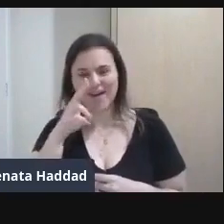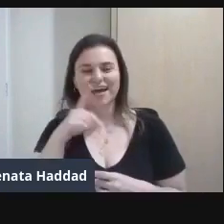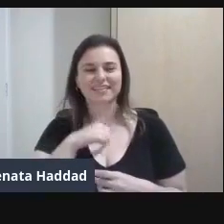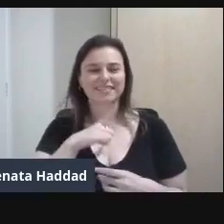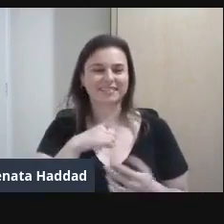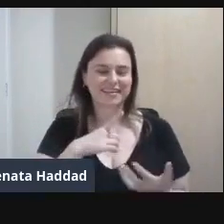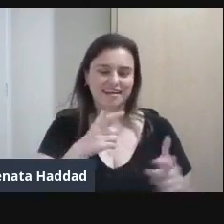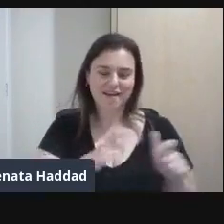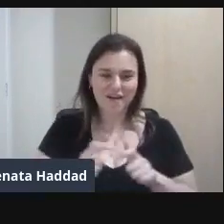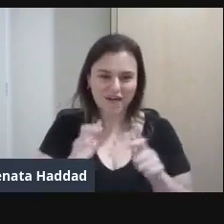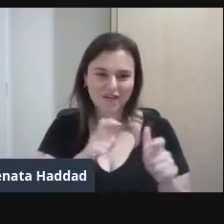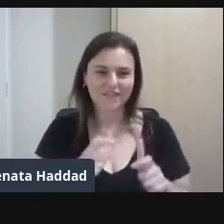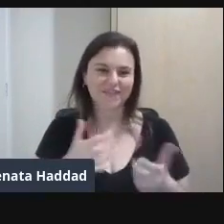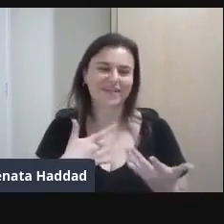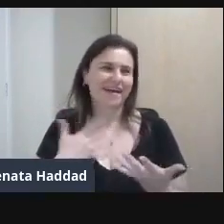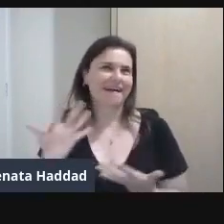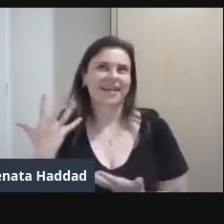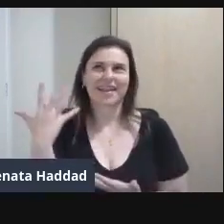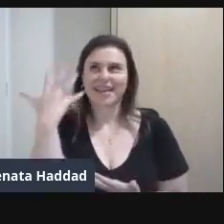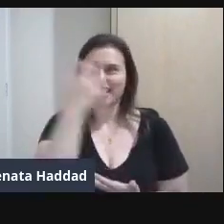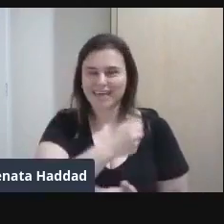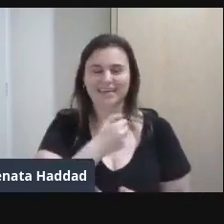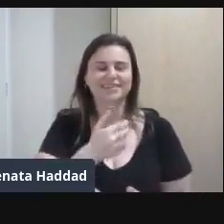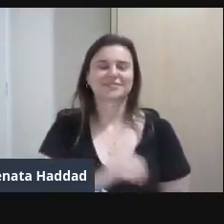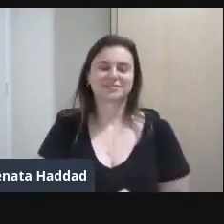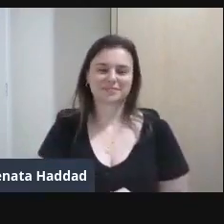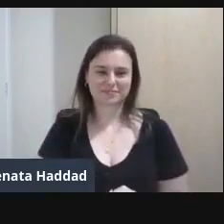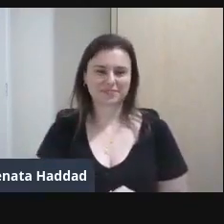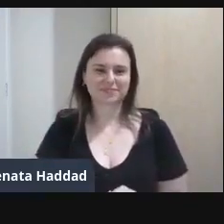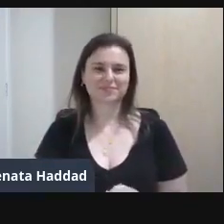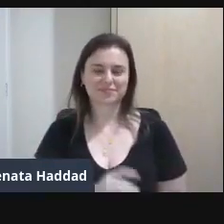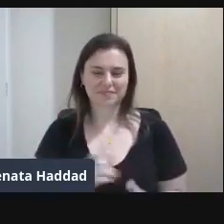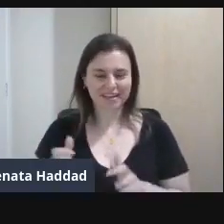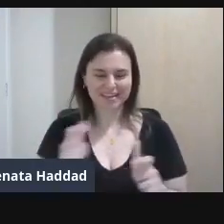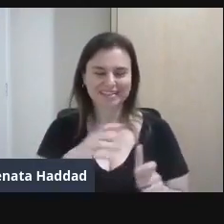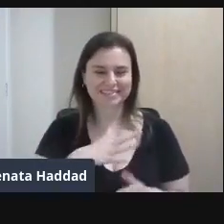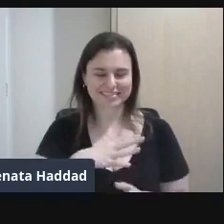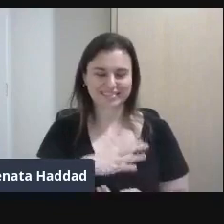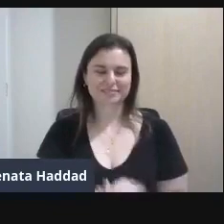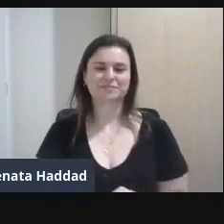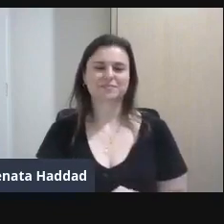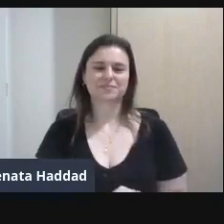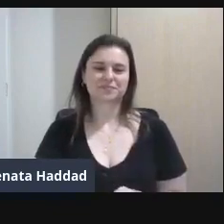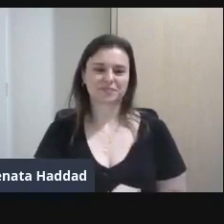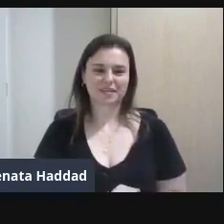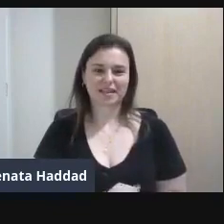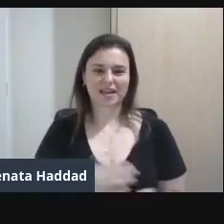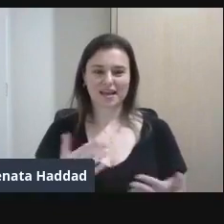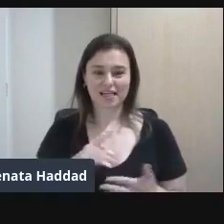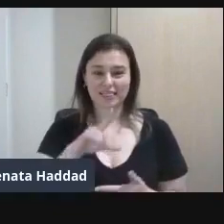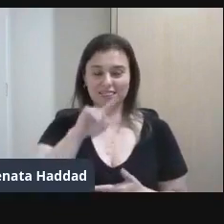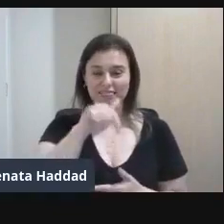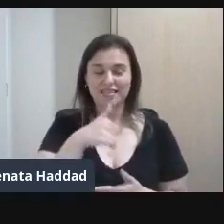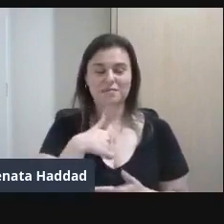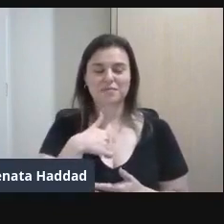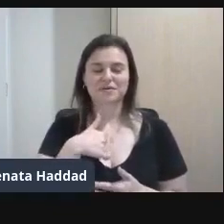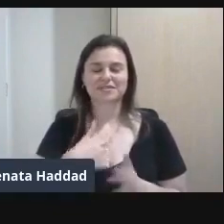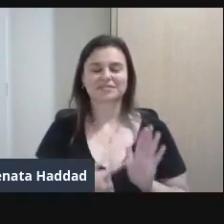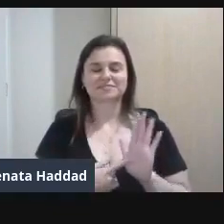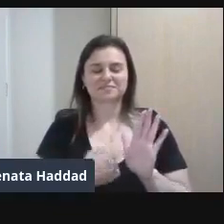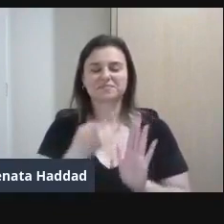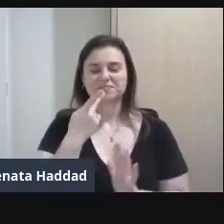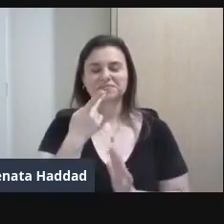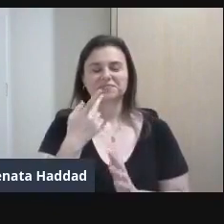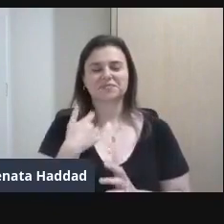Também Que é Fernando de Noronha Muito bacana Contos De amor Rasgado Depois compartilho O nome da história